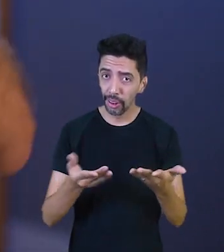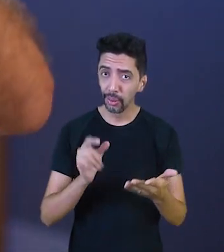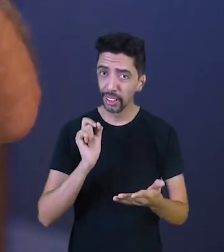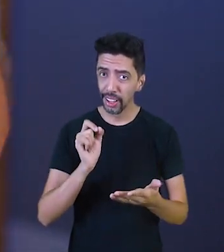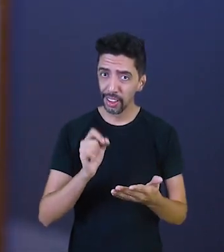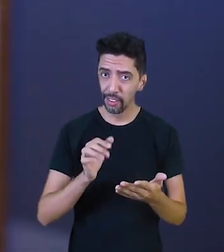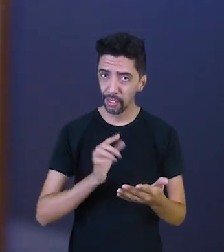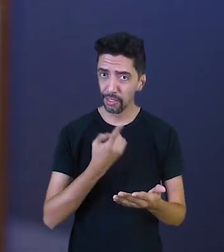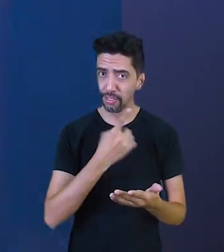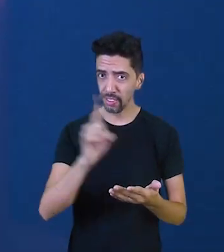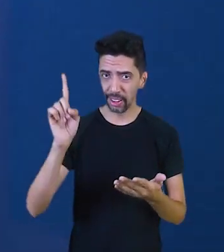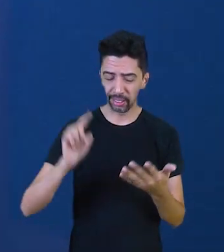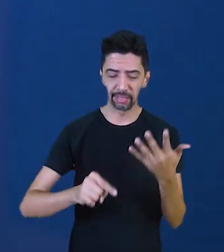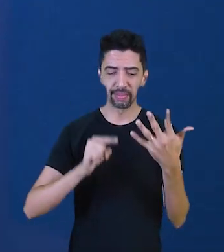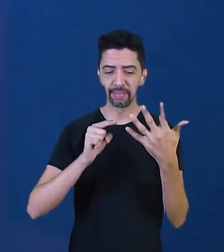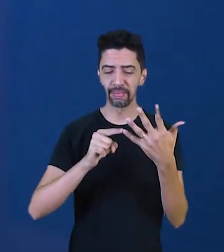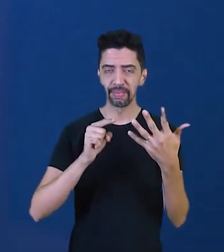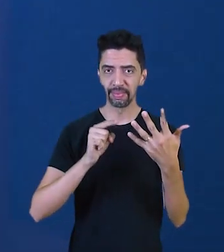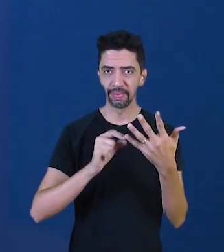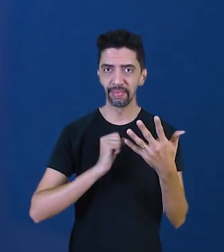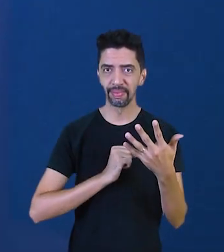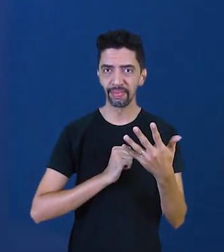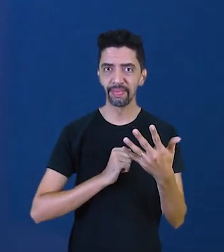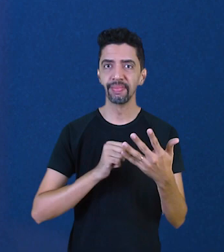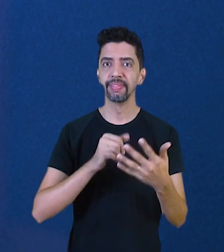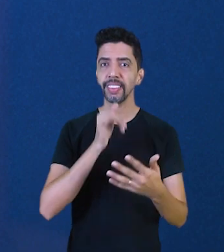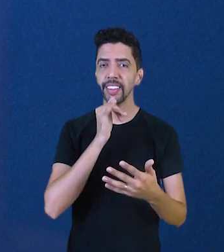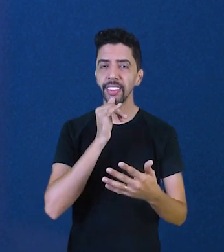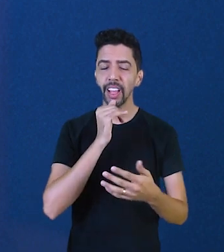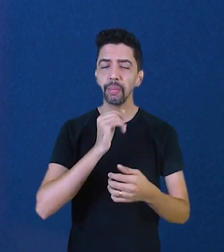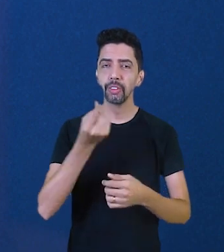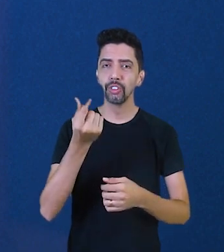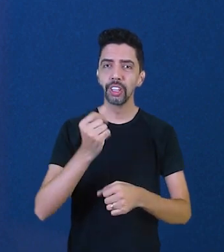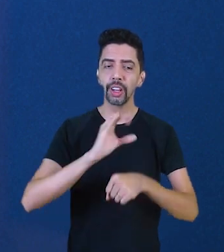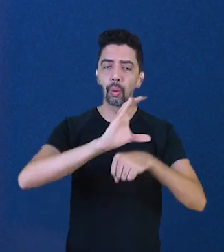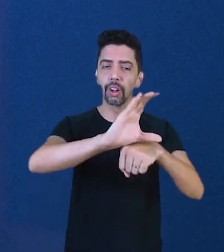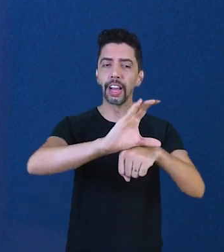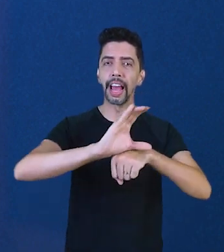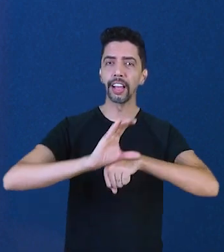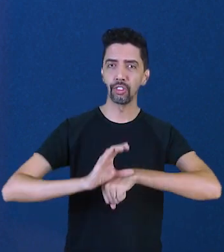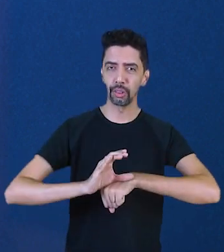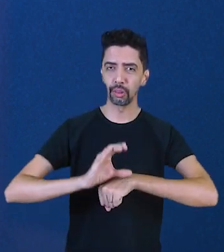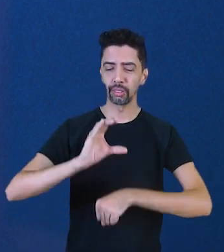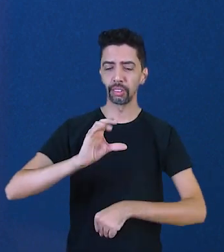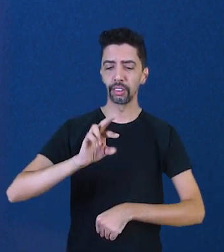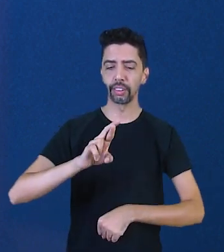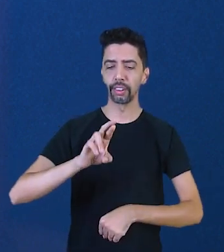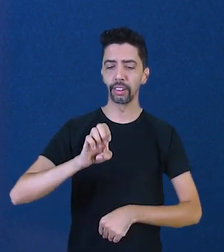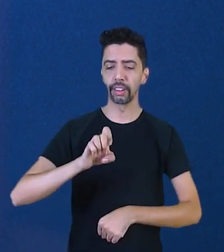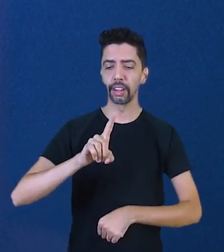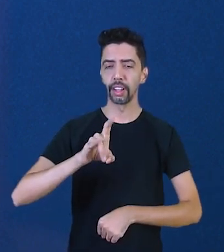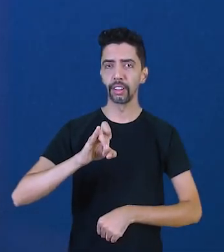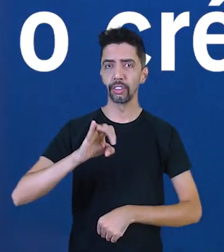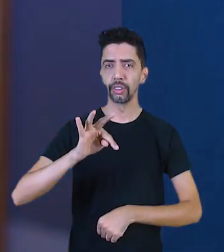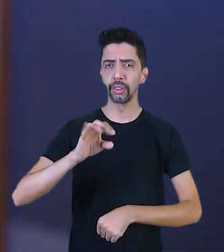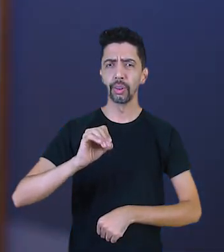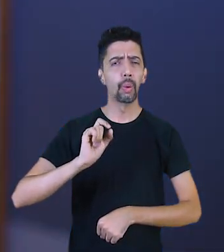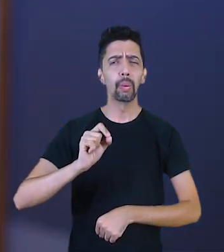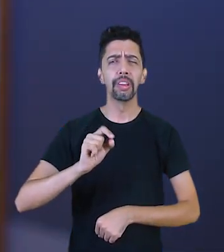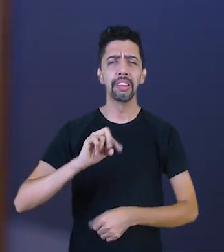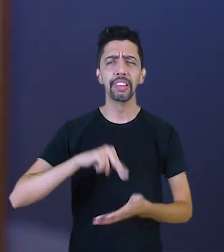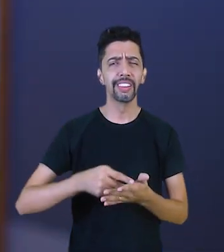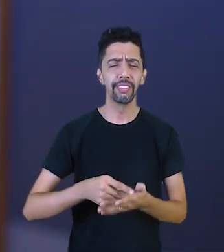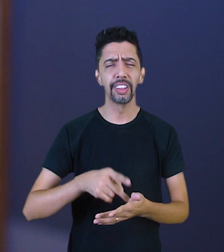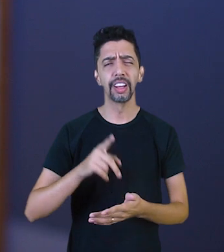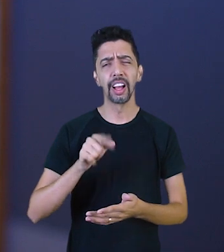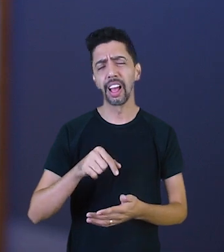passo é para a gente desmistificar o crédito. O que é o crédito? É o que nós contraímos, chamamos de